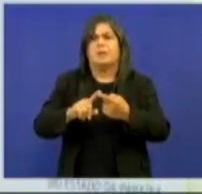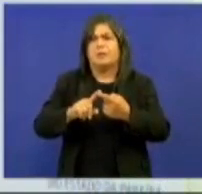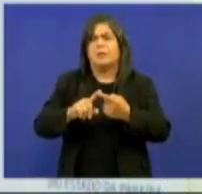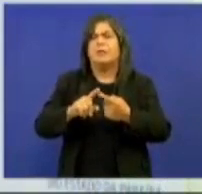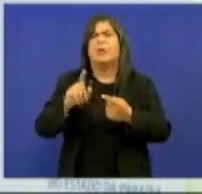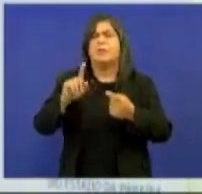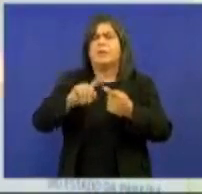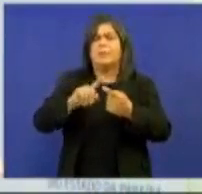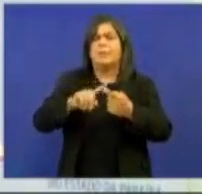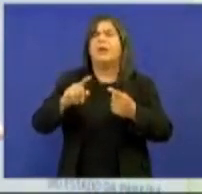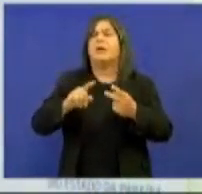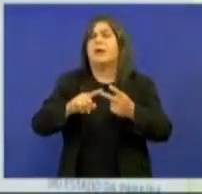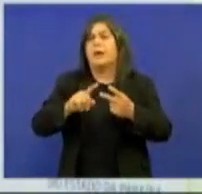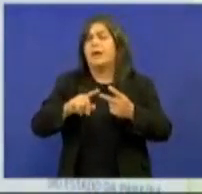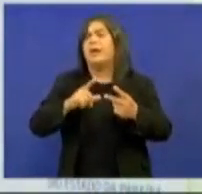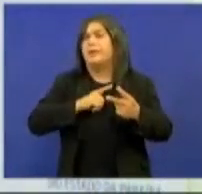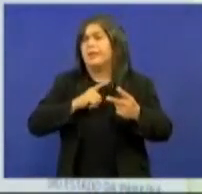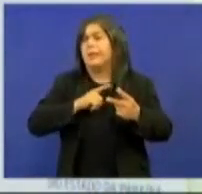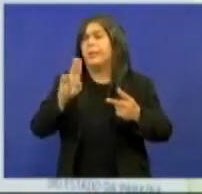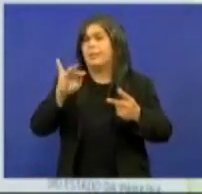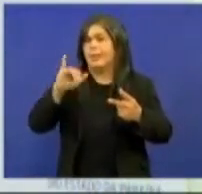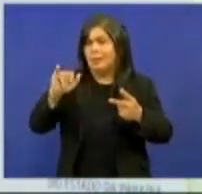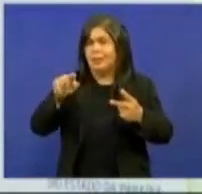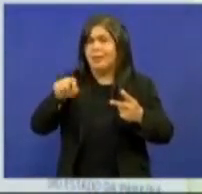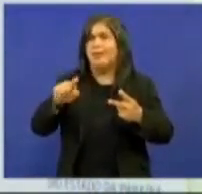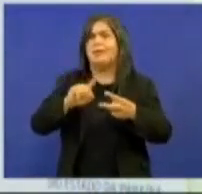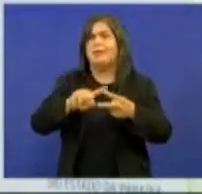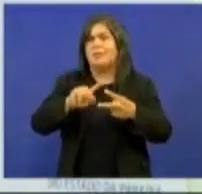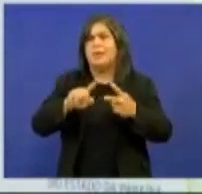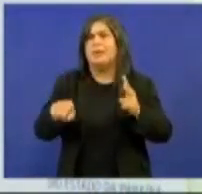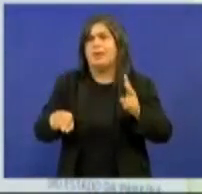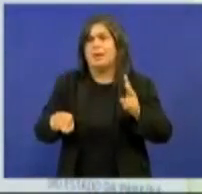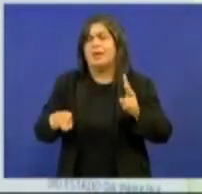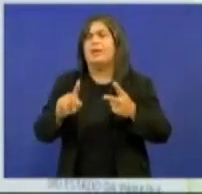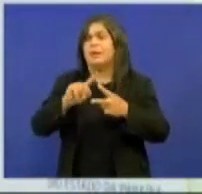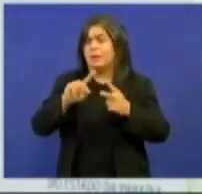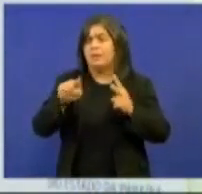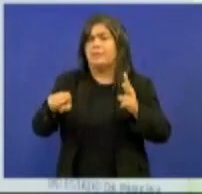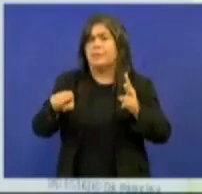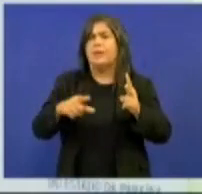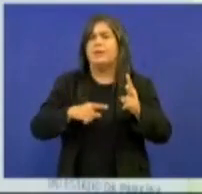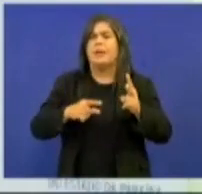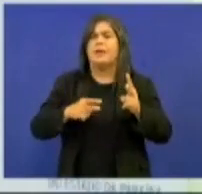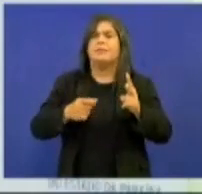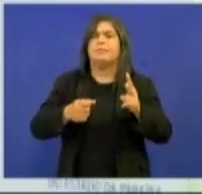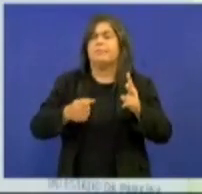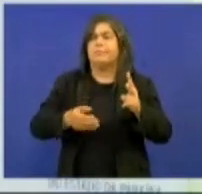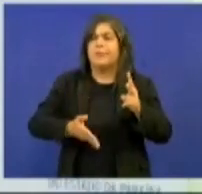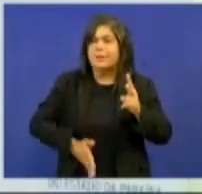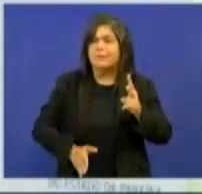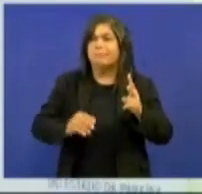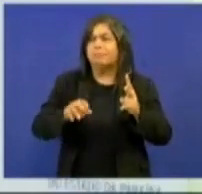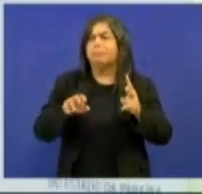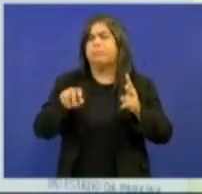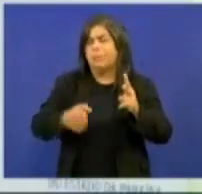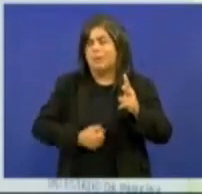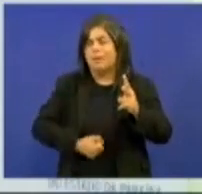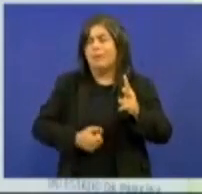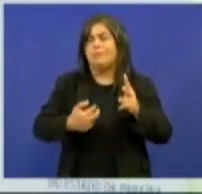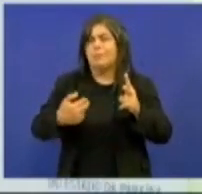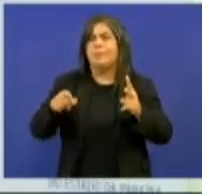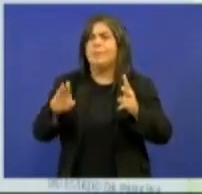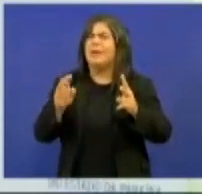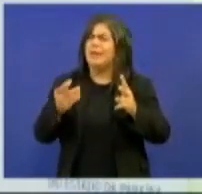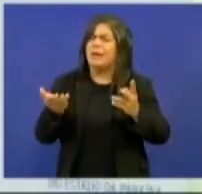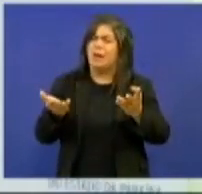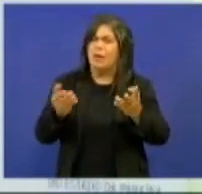mas está mais preocupante. Pasmem, falta soro, deputado doutor Eduardo Brito. E aqui